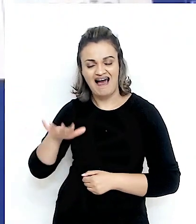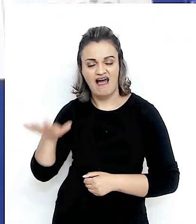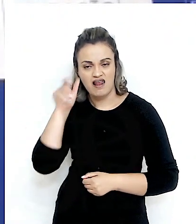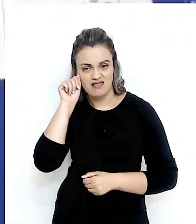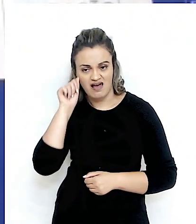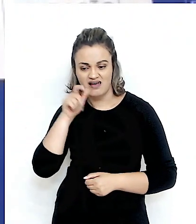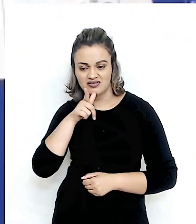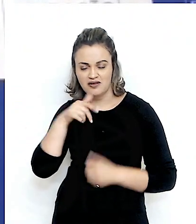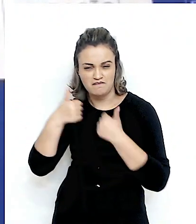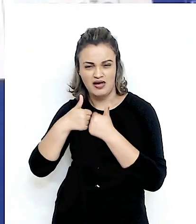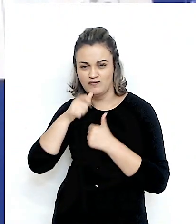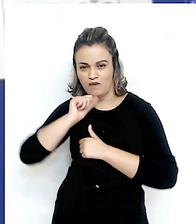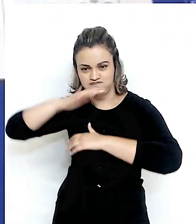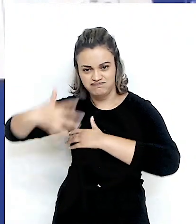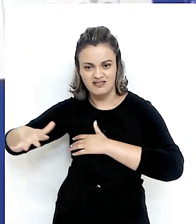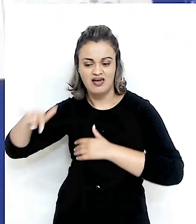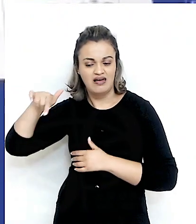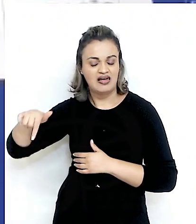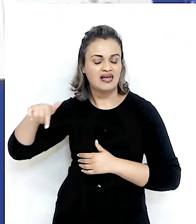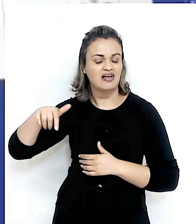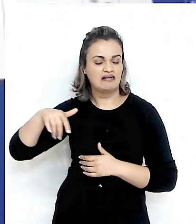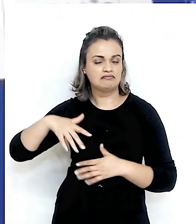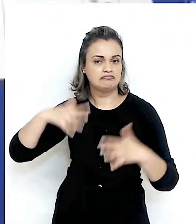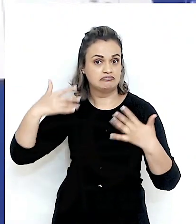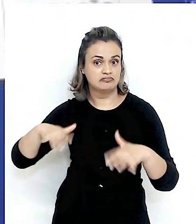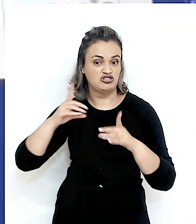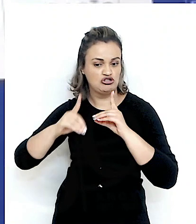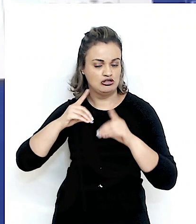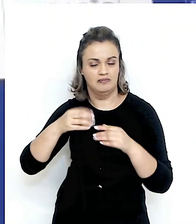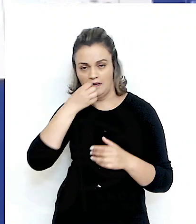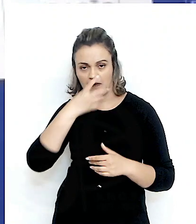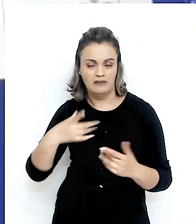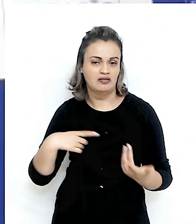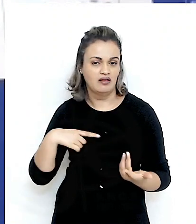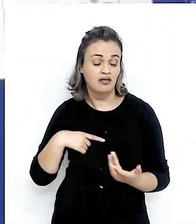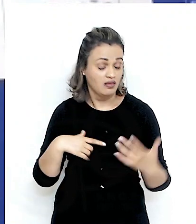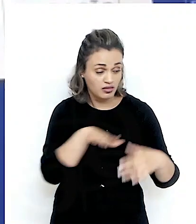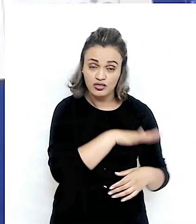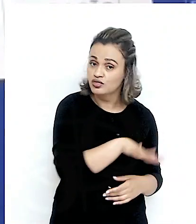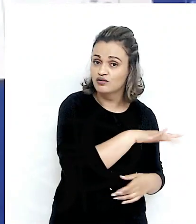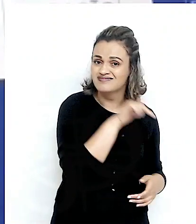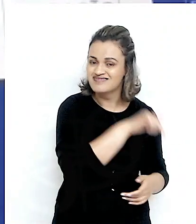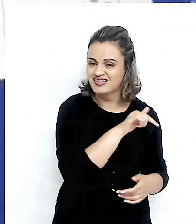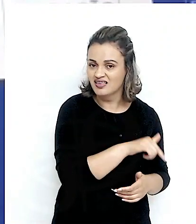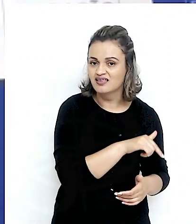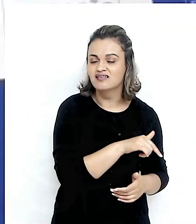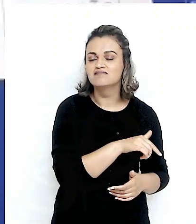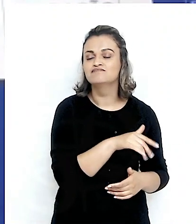grande dinamismo, e nós temos, né, de alguma forma, né,